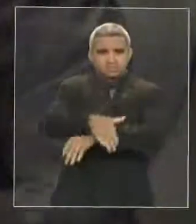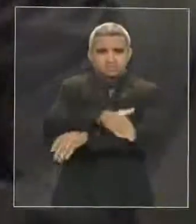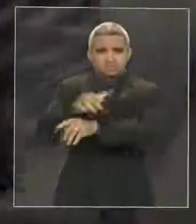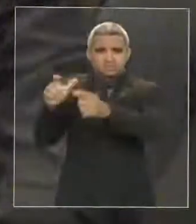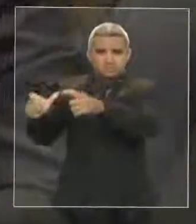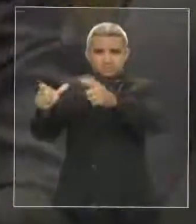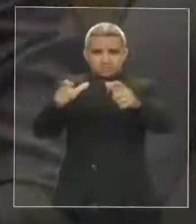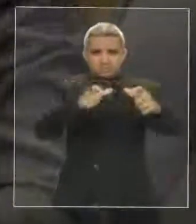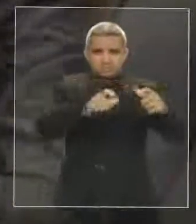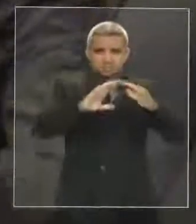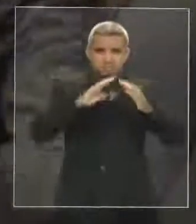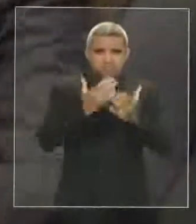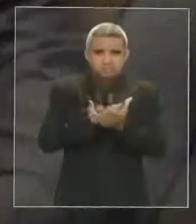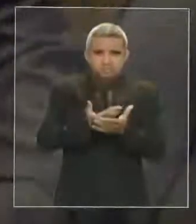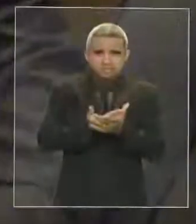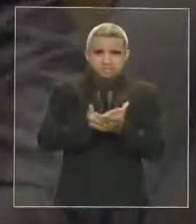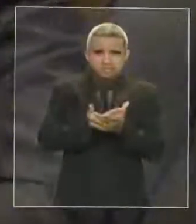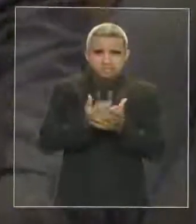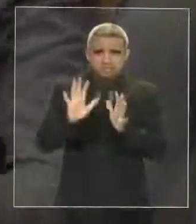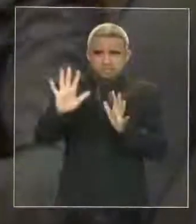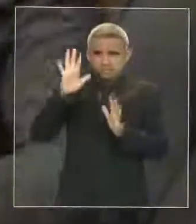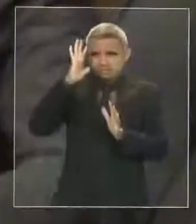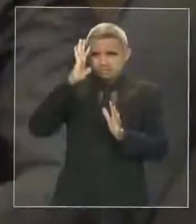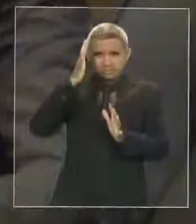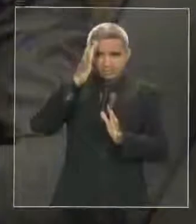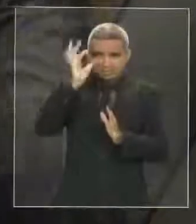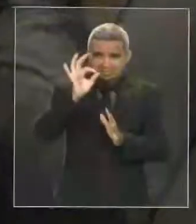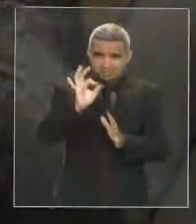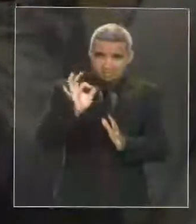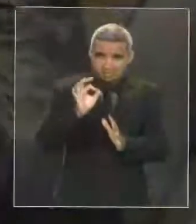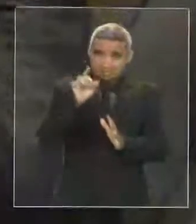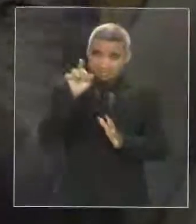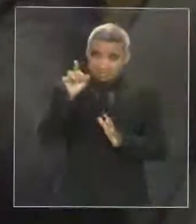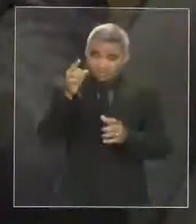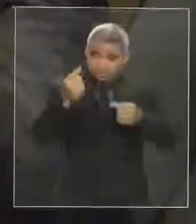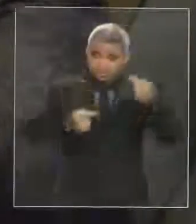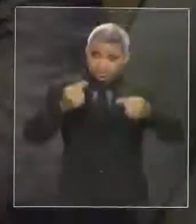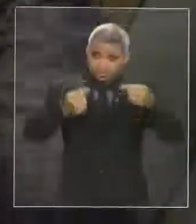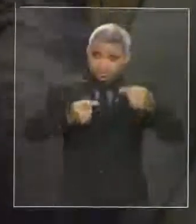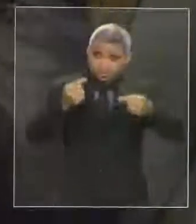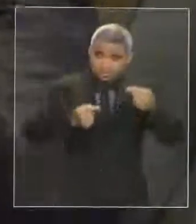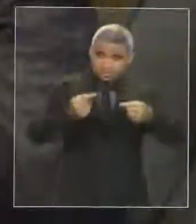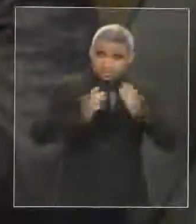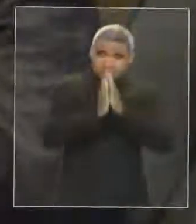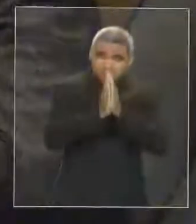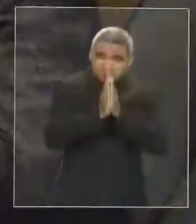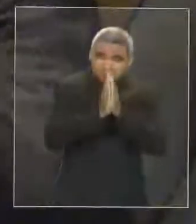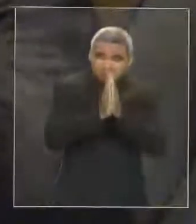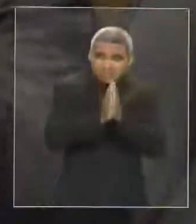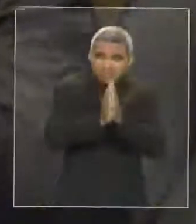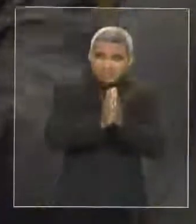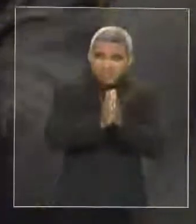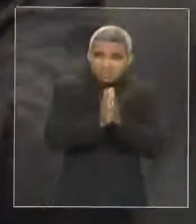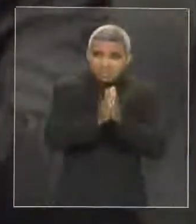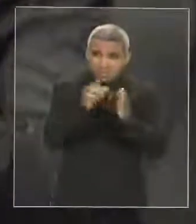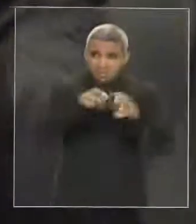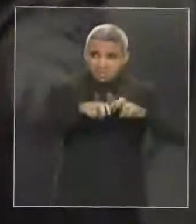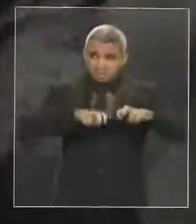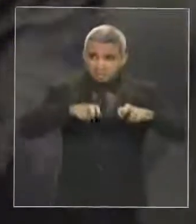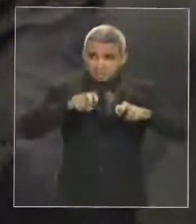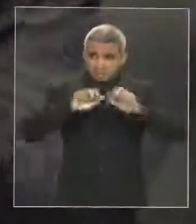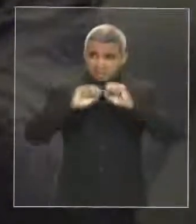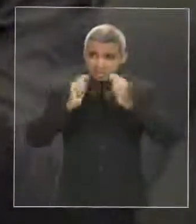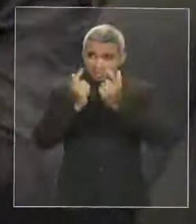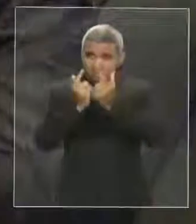Não, espera aí, nós estamos aqui discutindo, V. Exª está aí discutindo, implorando para que a mesa da Assembleia